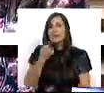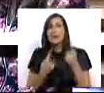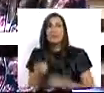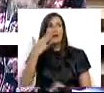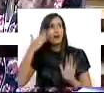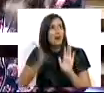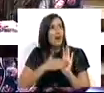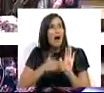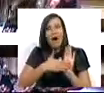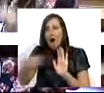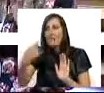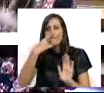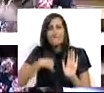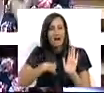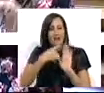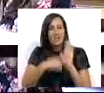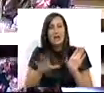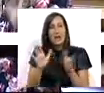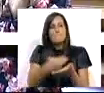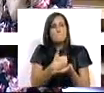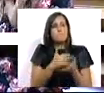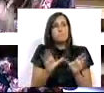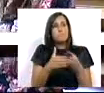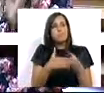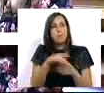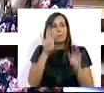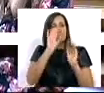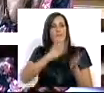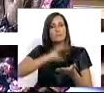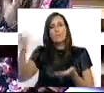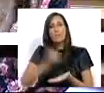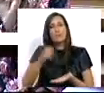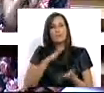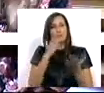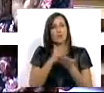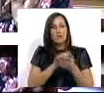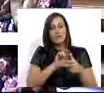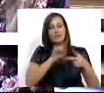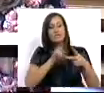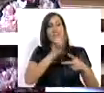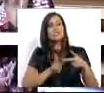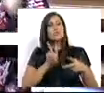a constatar erros na Bolsa de Contratação de Escola na 2ª.